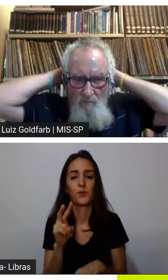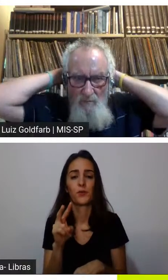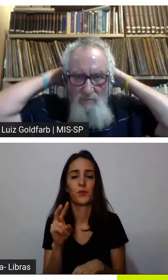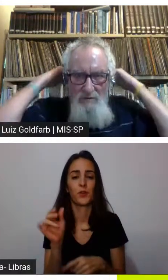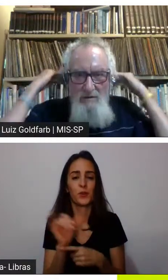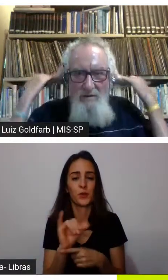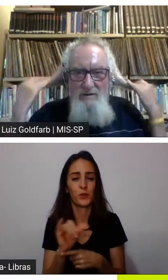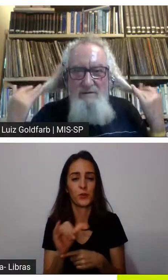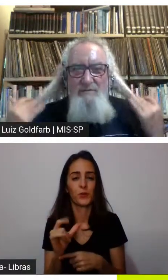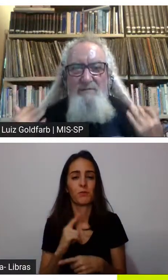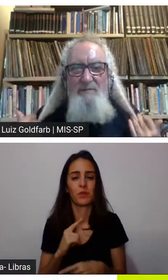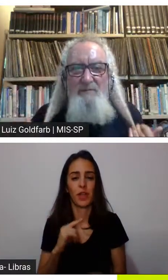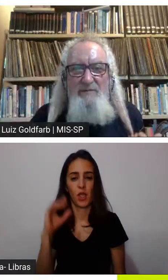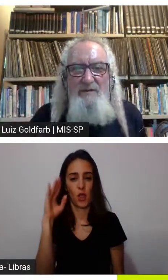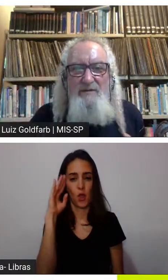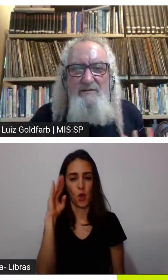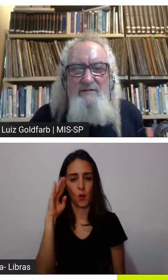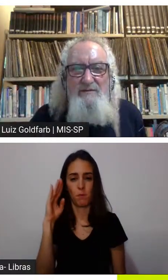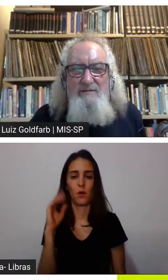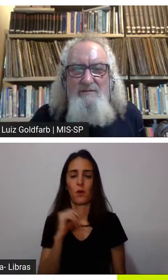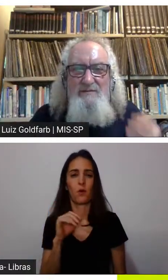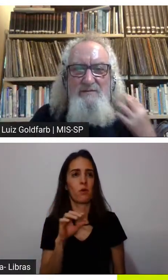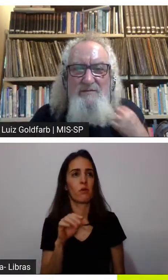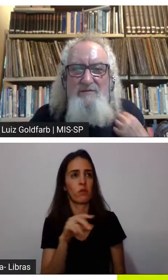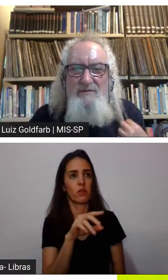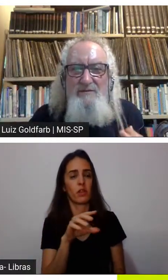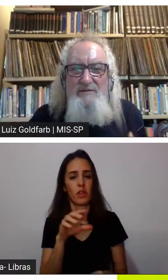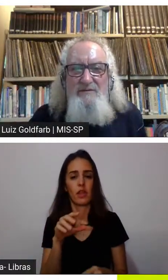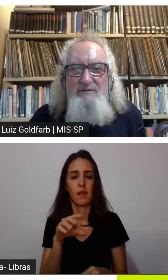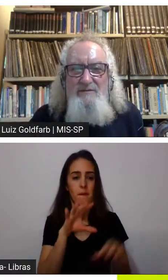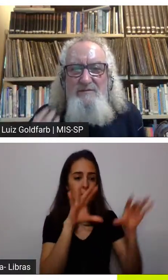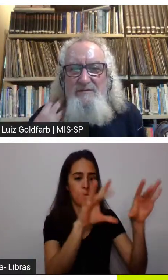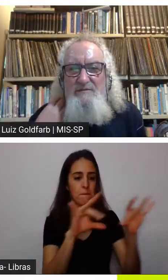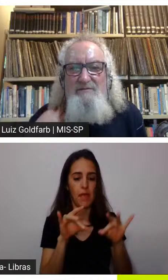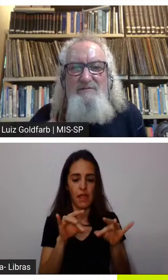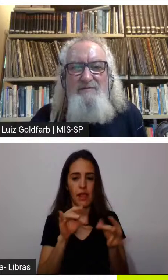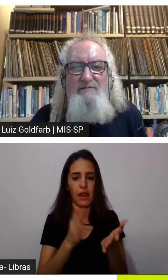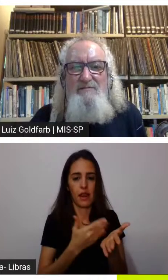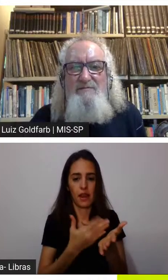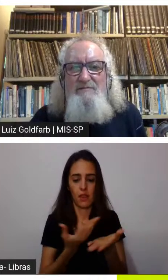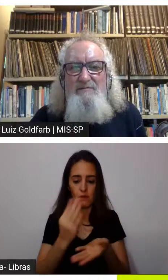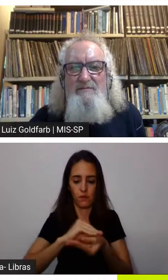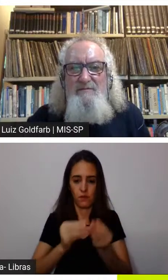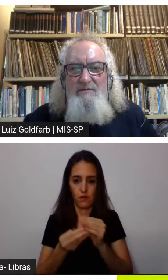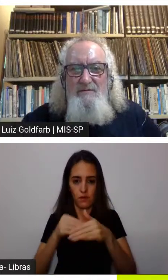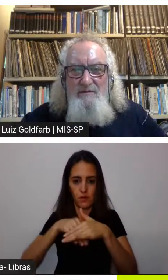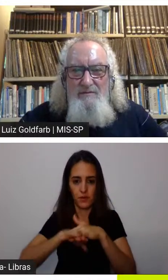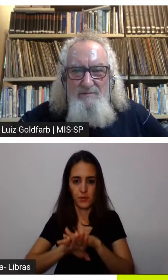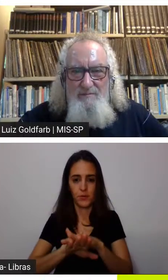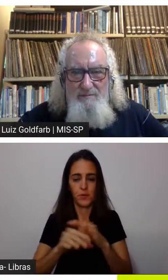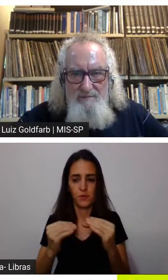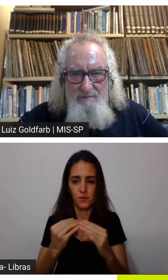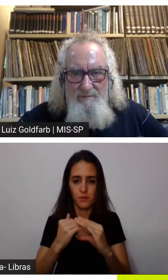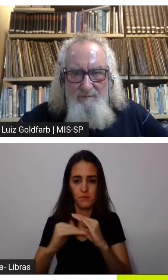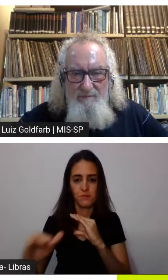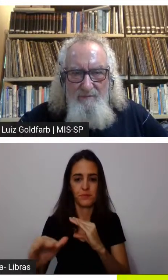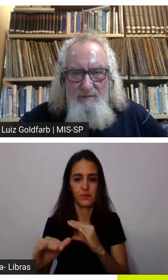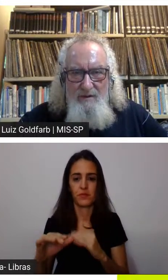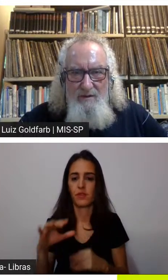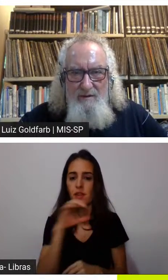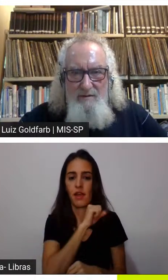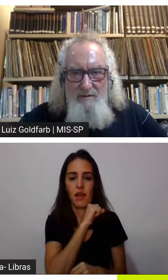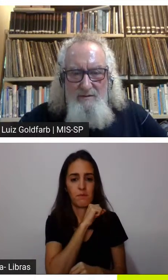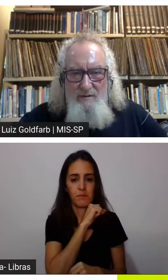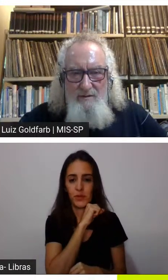acharam assustador mas o robozinho vai lá pega teu livro embala manda é uma automatização de processos que deixa a coisa muito mais